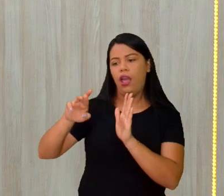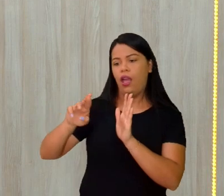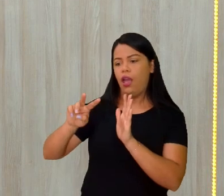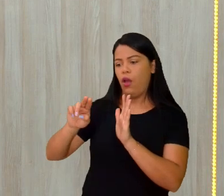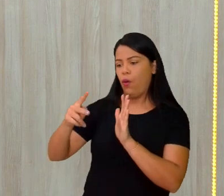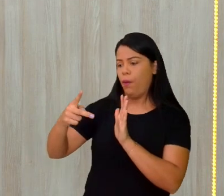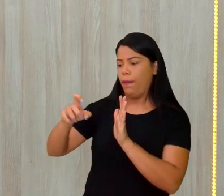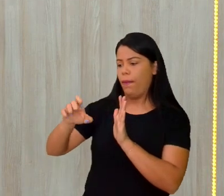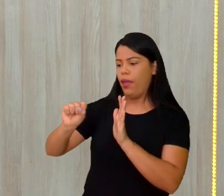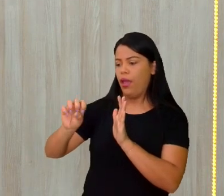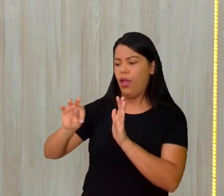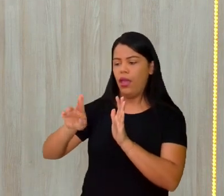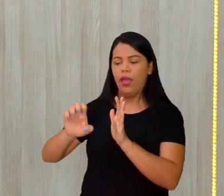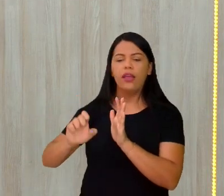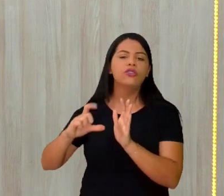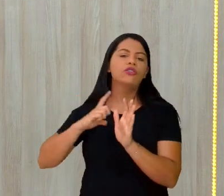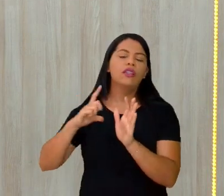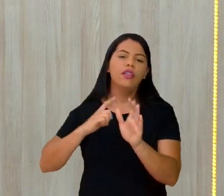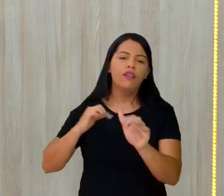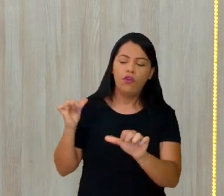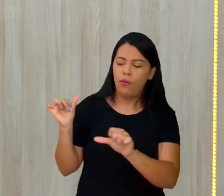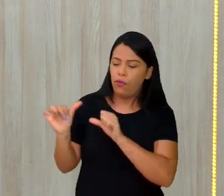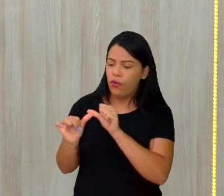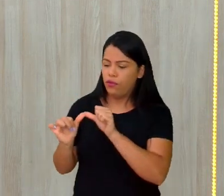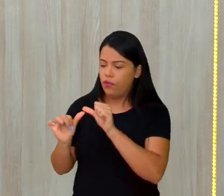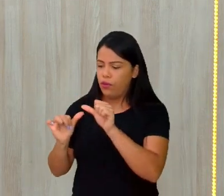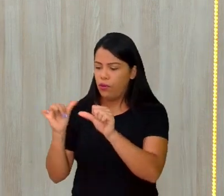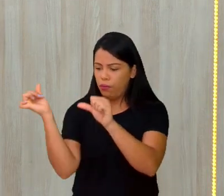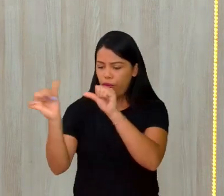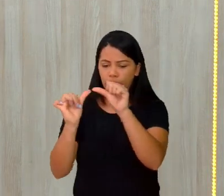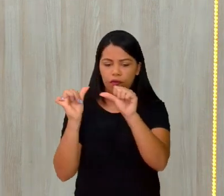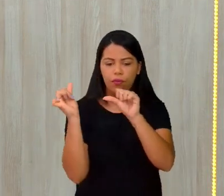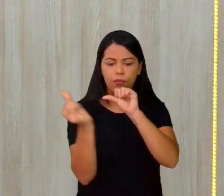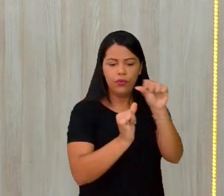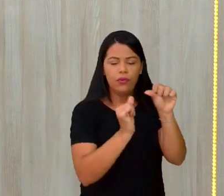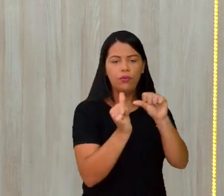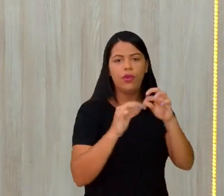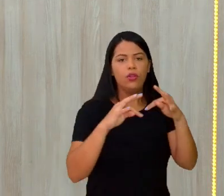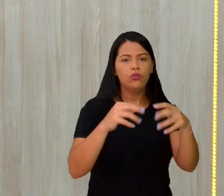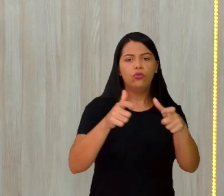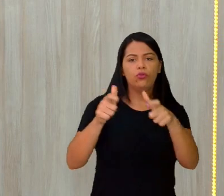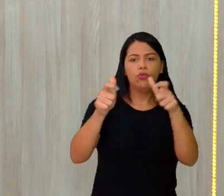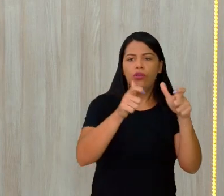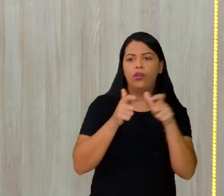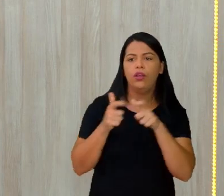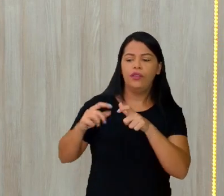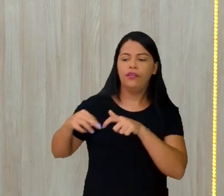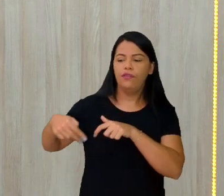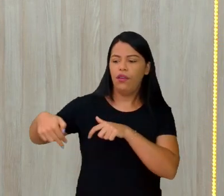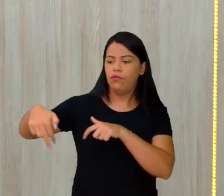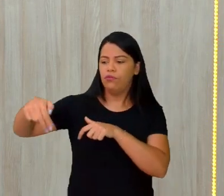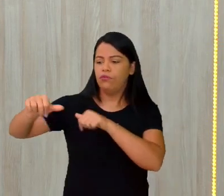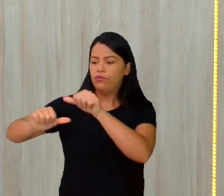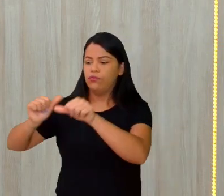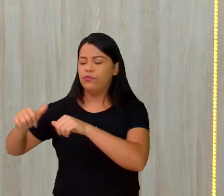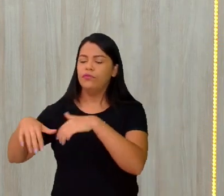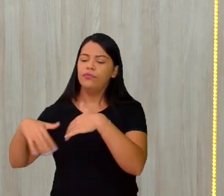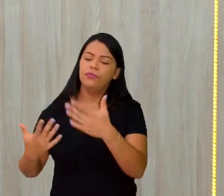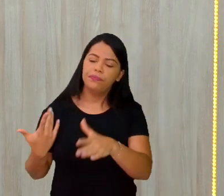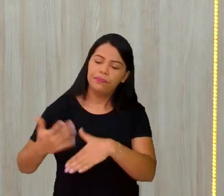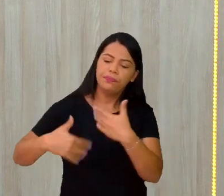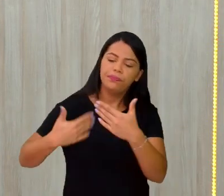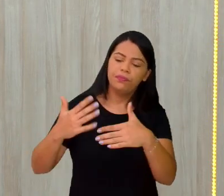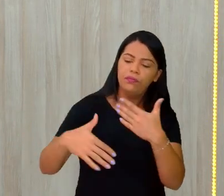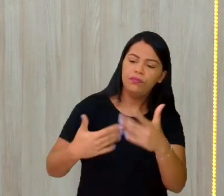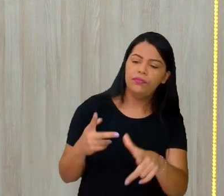ser humano foi deixando na natureza. Claro que, com o passar dos anos, a apropriação vai se